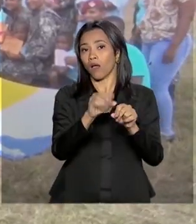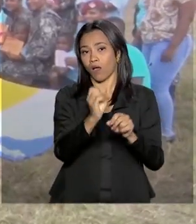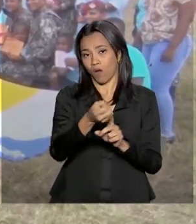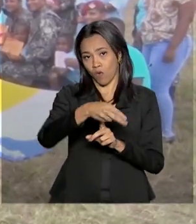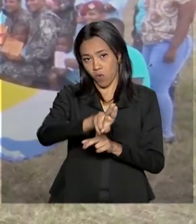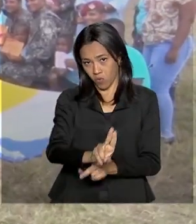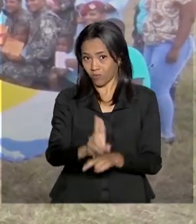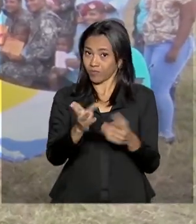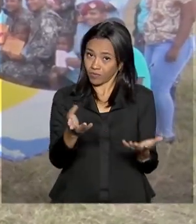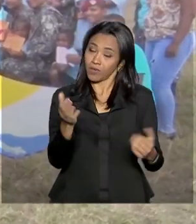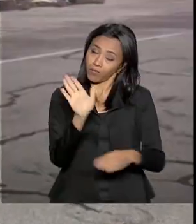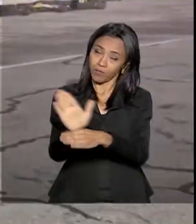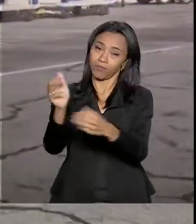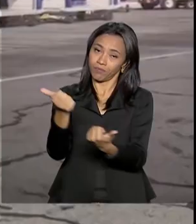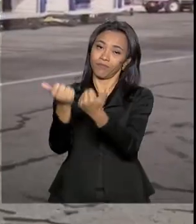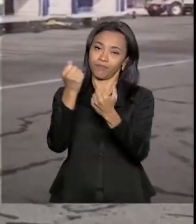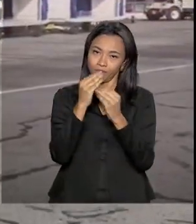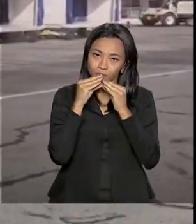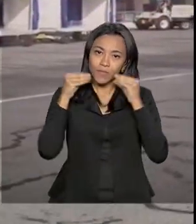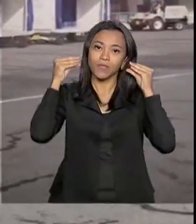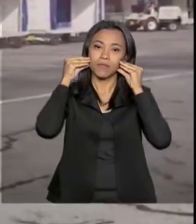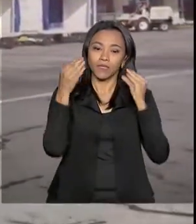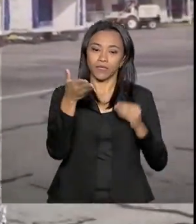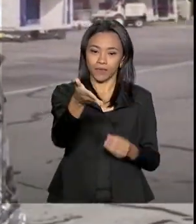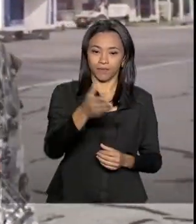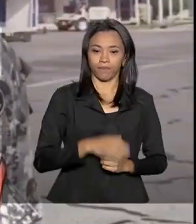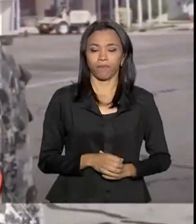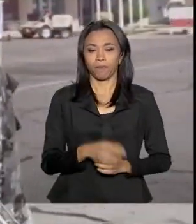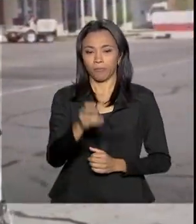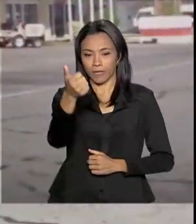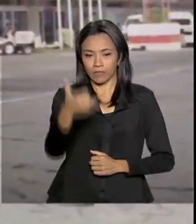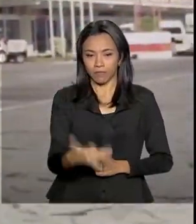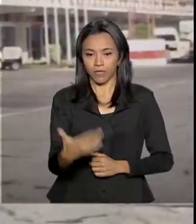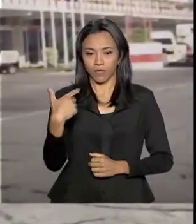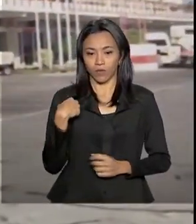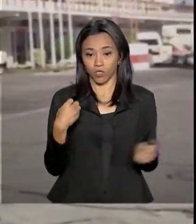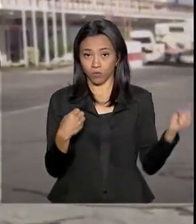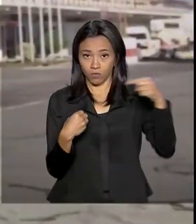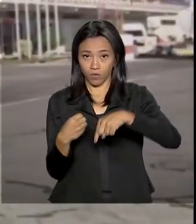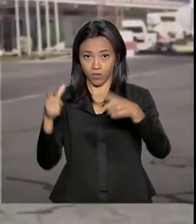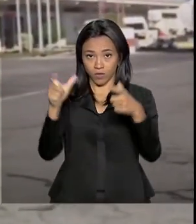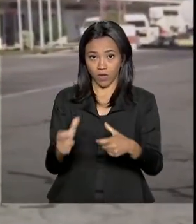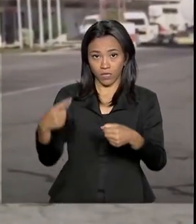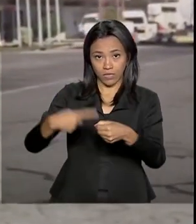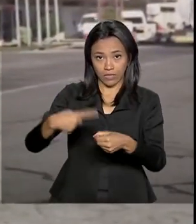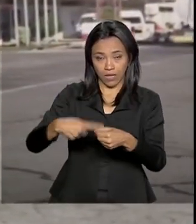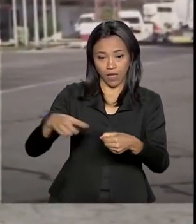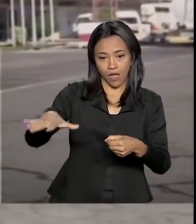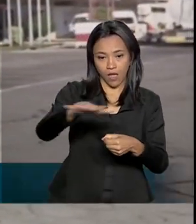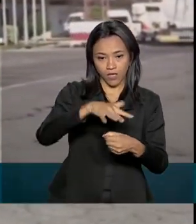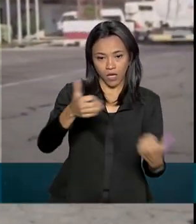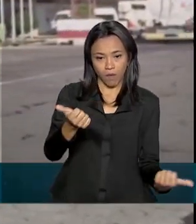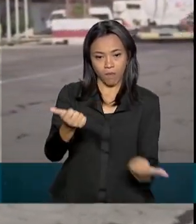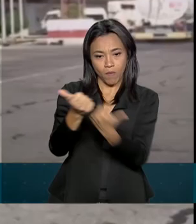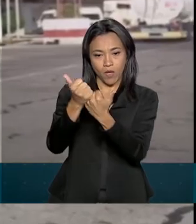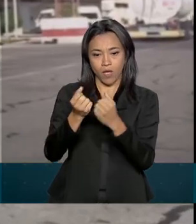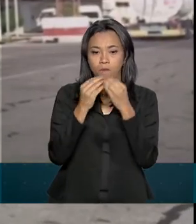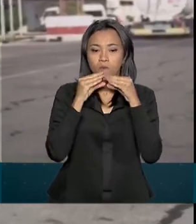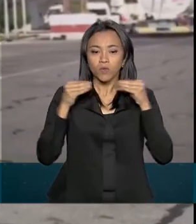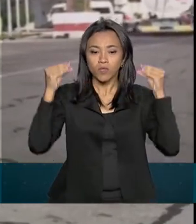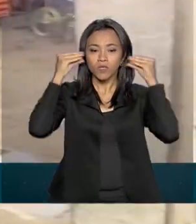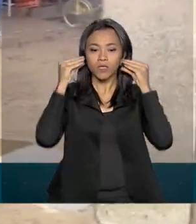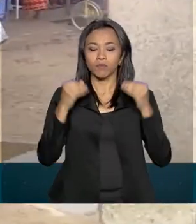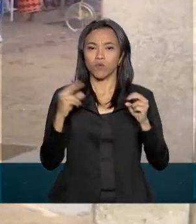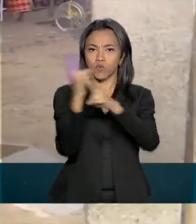não foi diferente. Força Nacional deslocando para Cabo Delgado. Apoiar Moçambique no ciclone